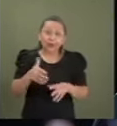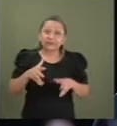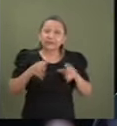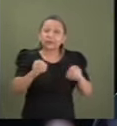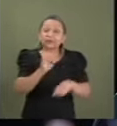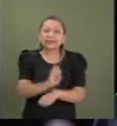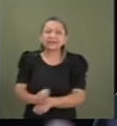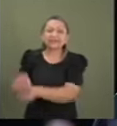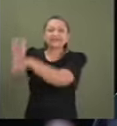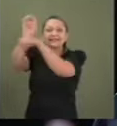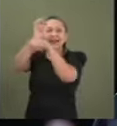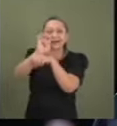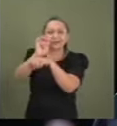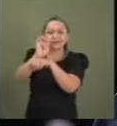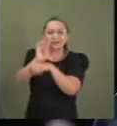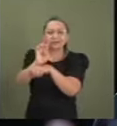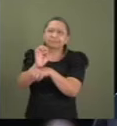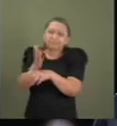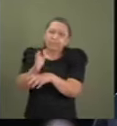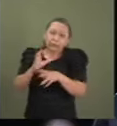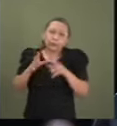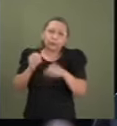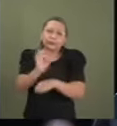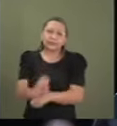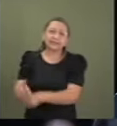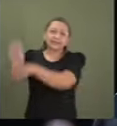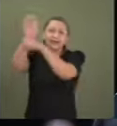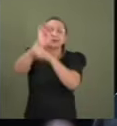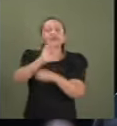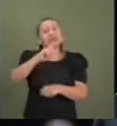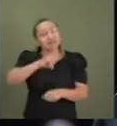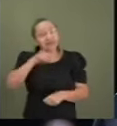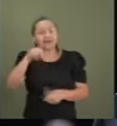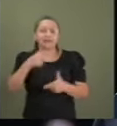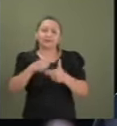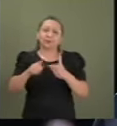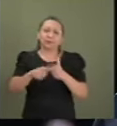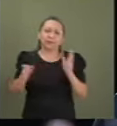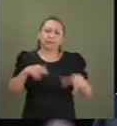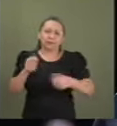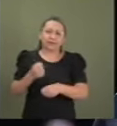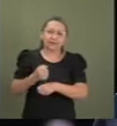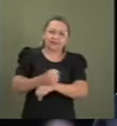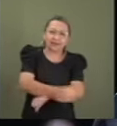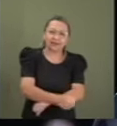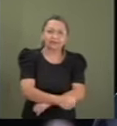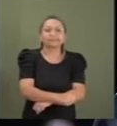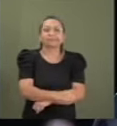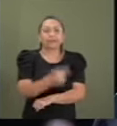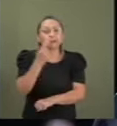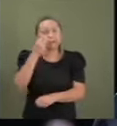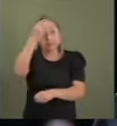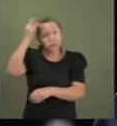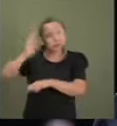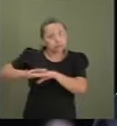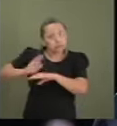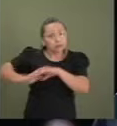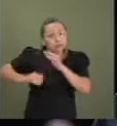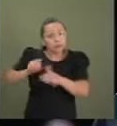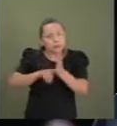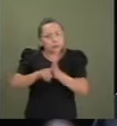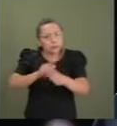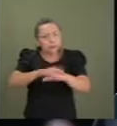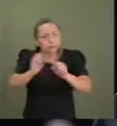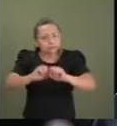federativas, eu diria todas, têm essa questão, esse problema. Especialistas alertam que os casos podem